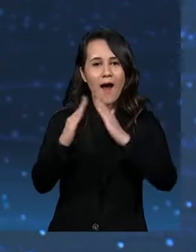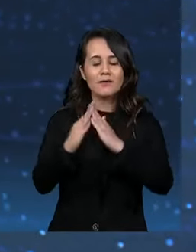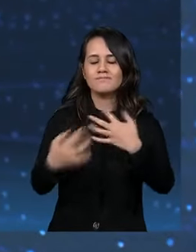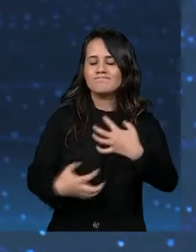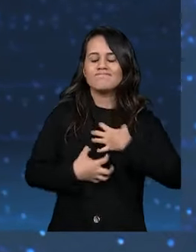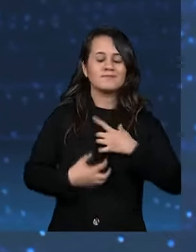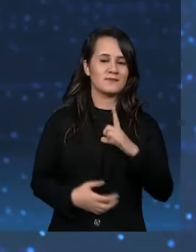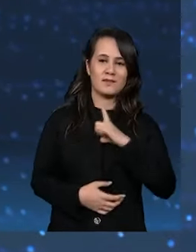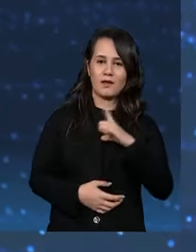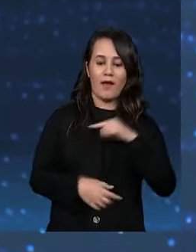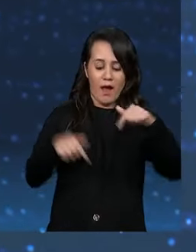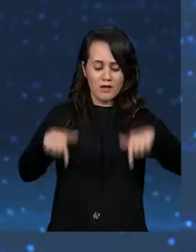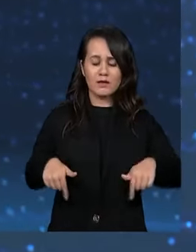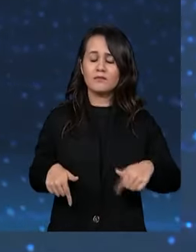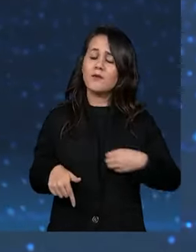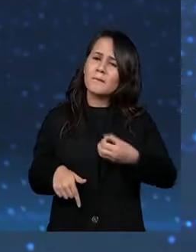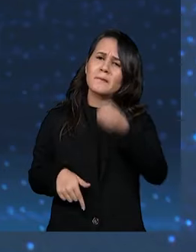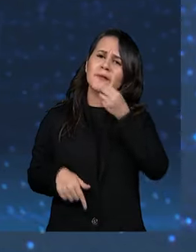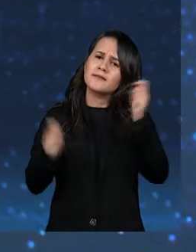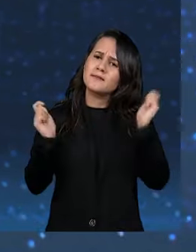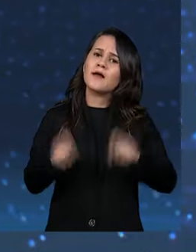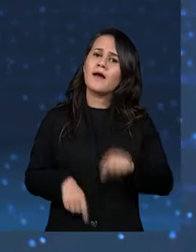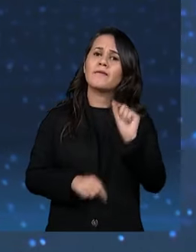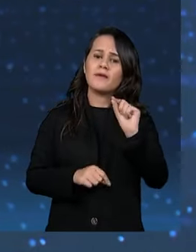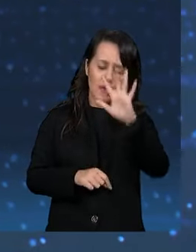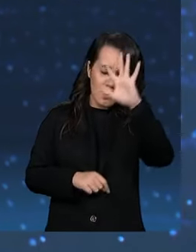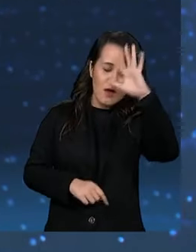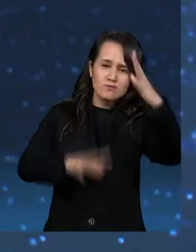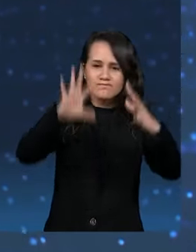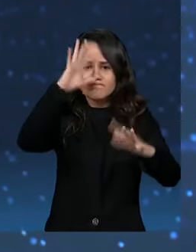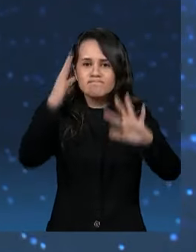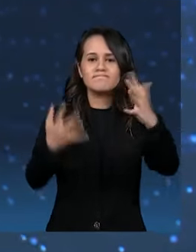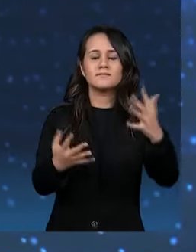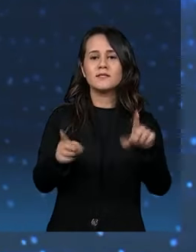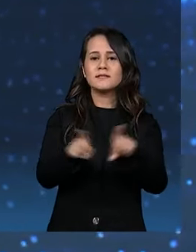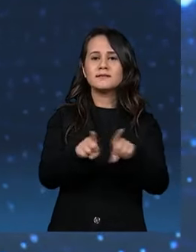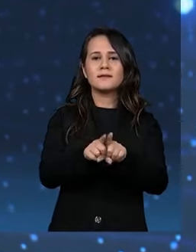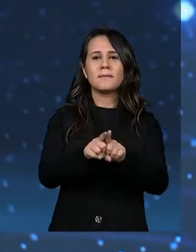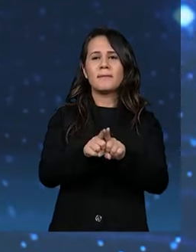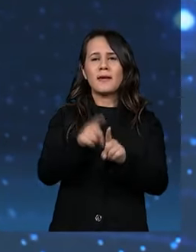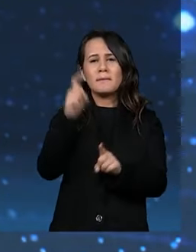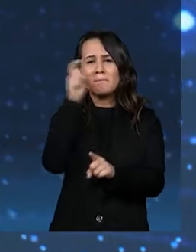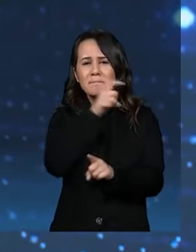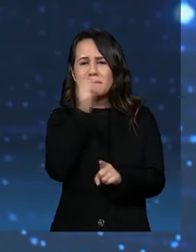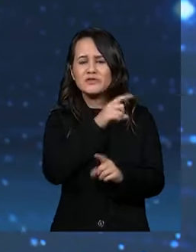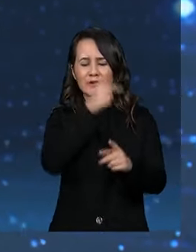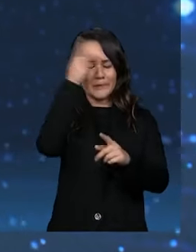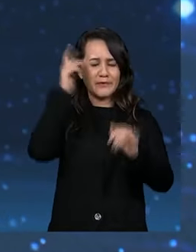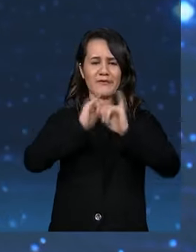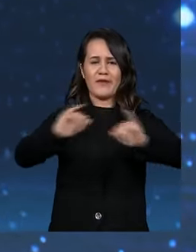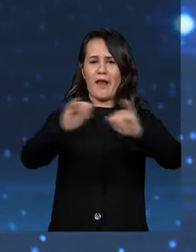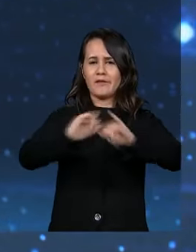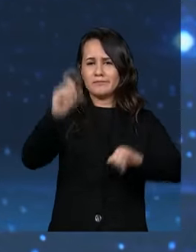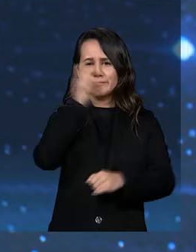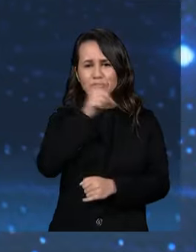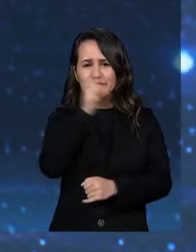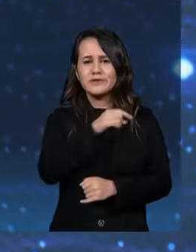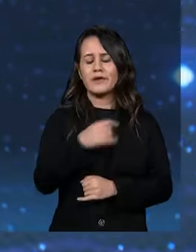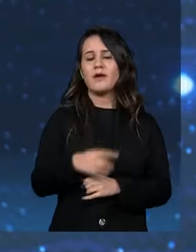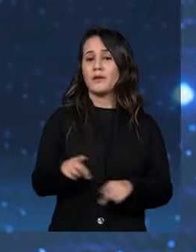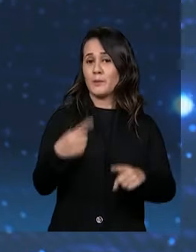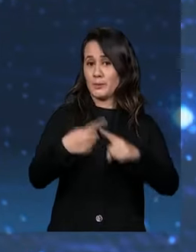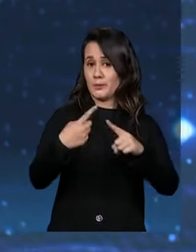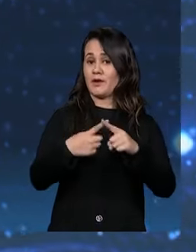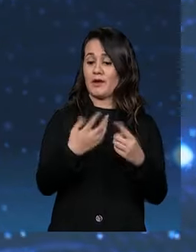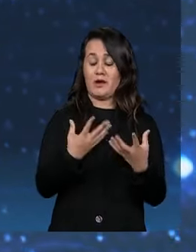Aqui eu terei a oportunidade de resolver e colocar mentiras que são contadas para você, porque